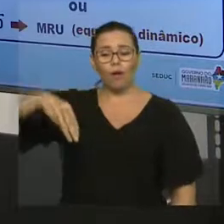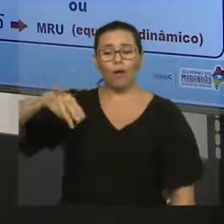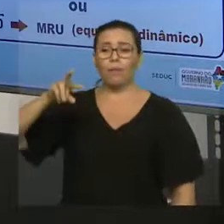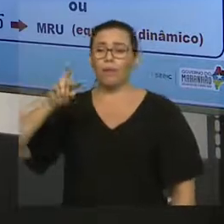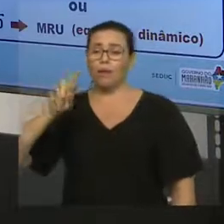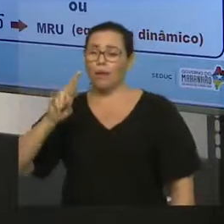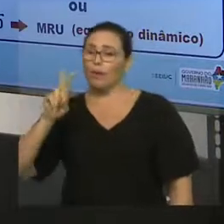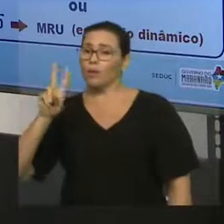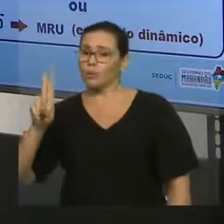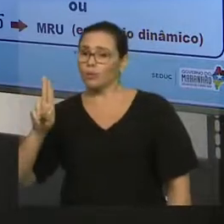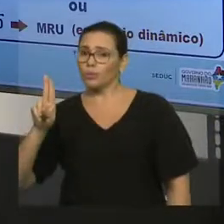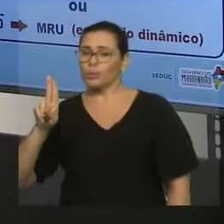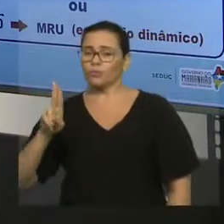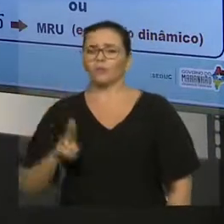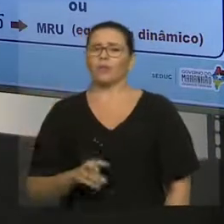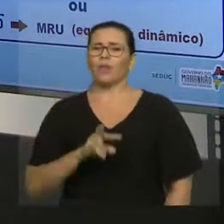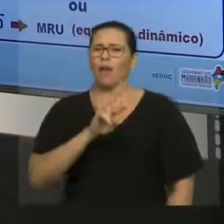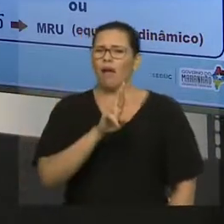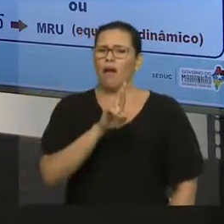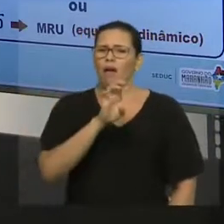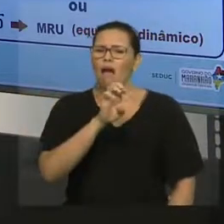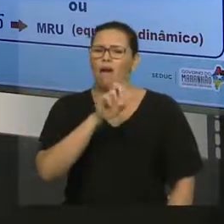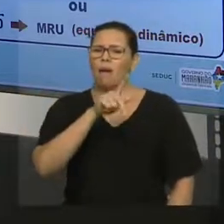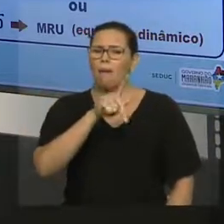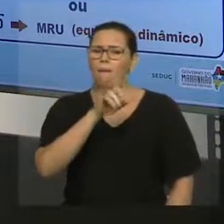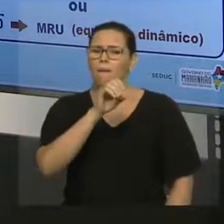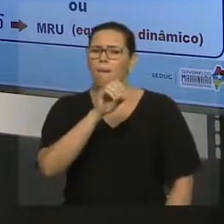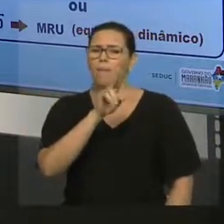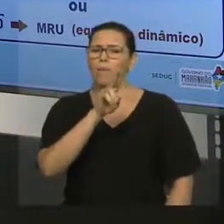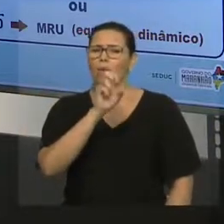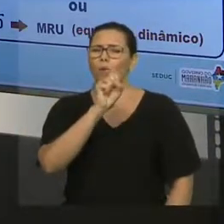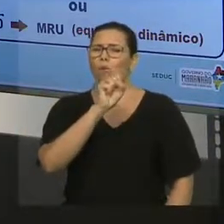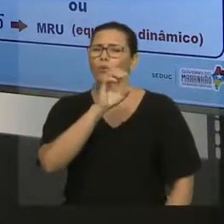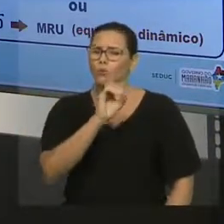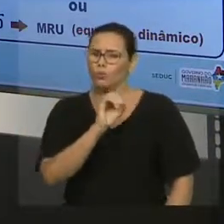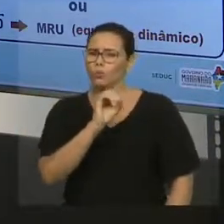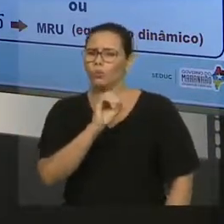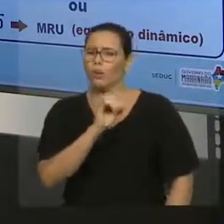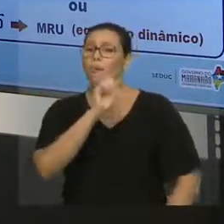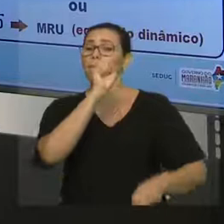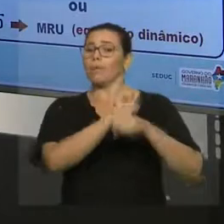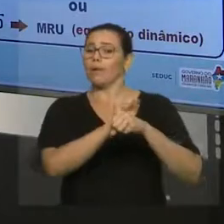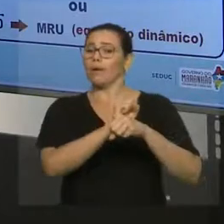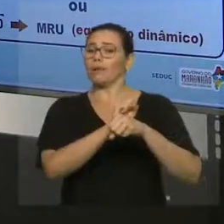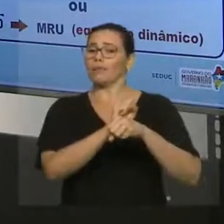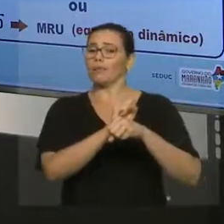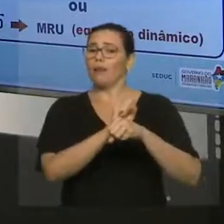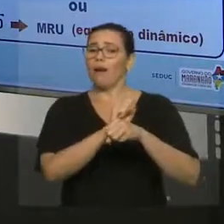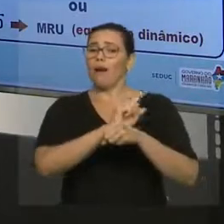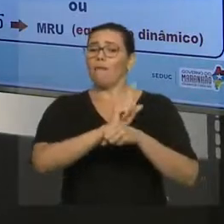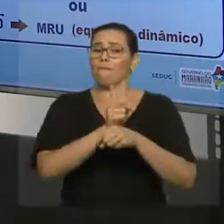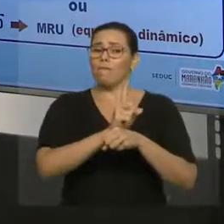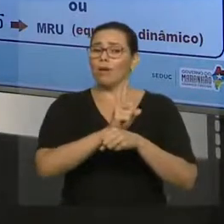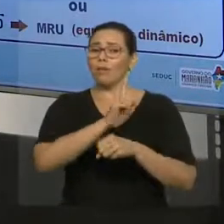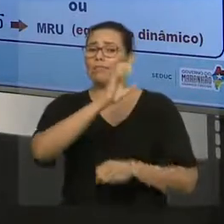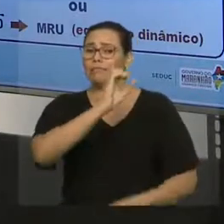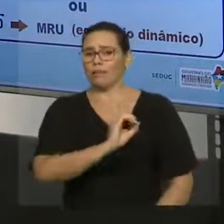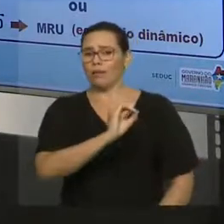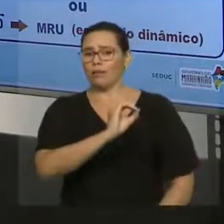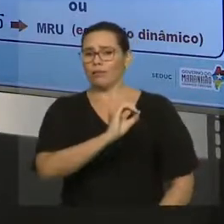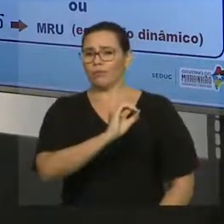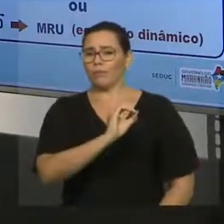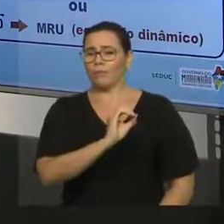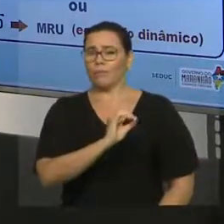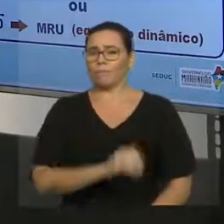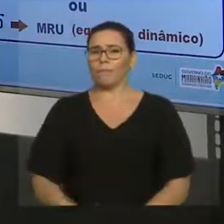Repouso é parado, velocidade zero, aceleração igual a zero. MRU é movimento retilíneo uniforme, ou